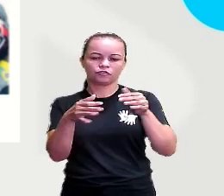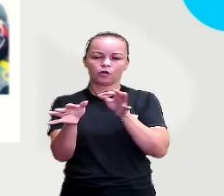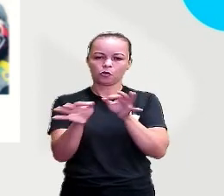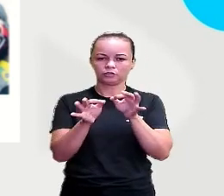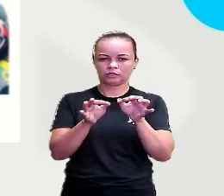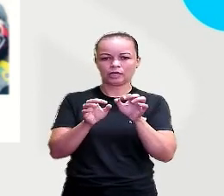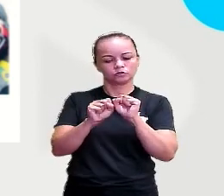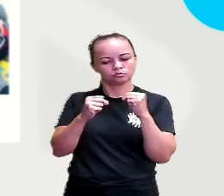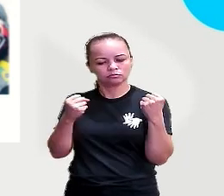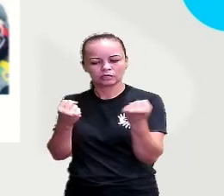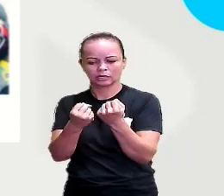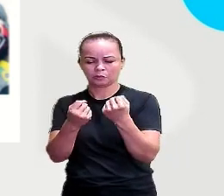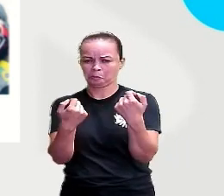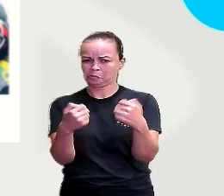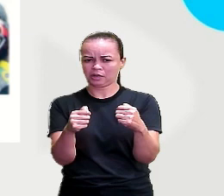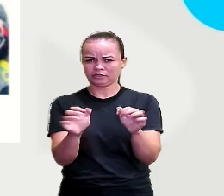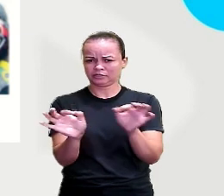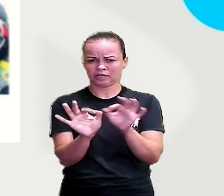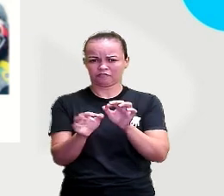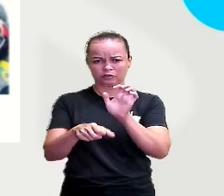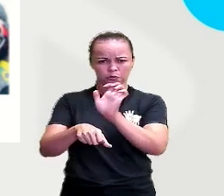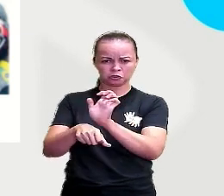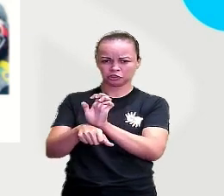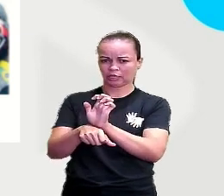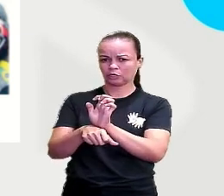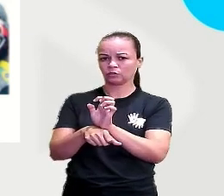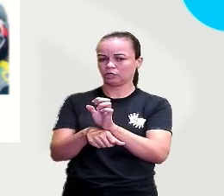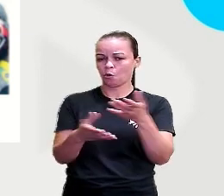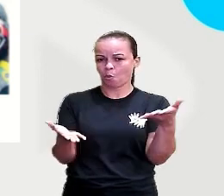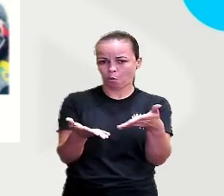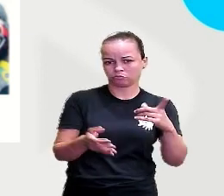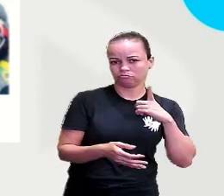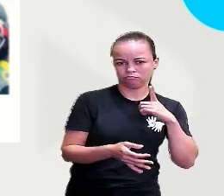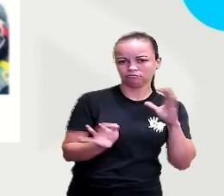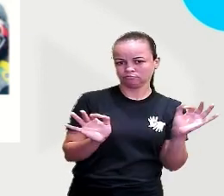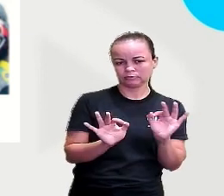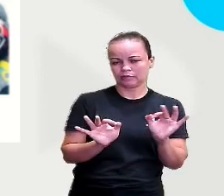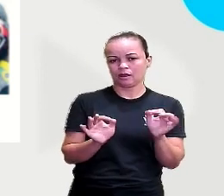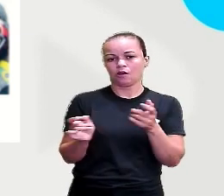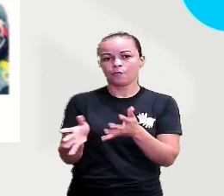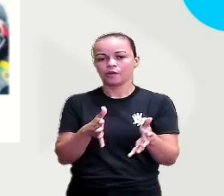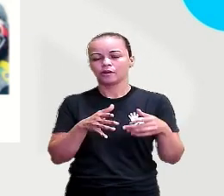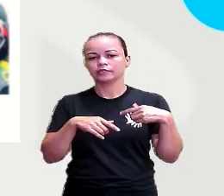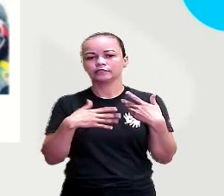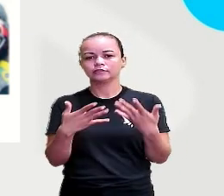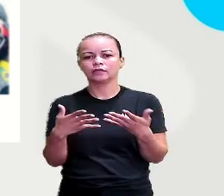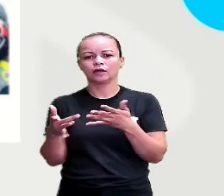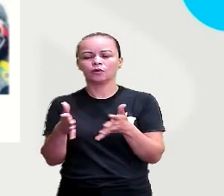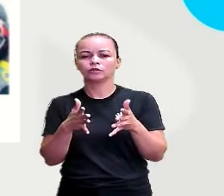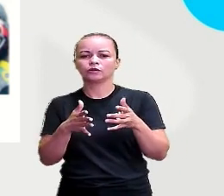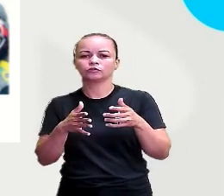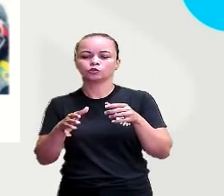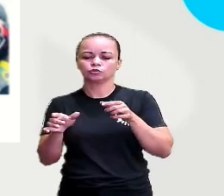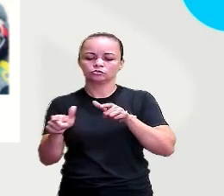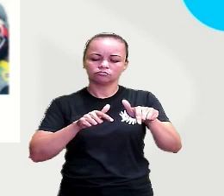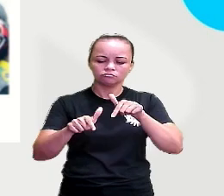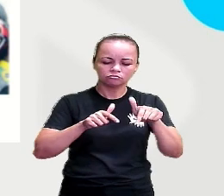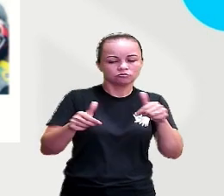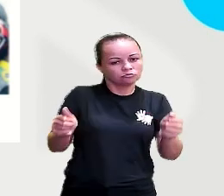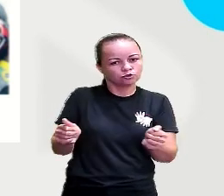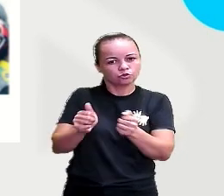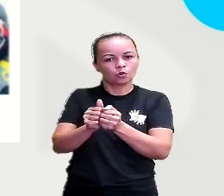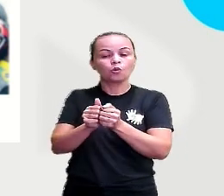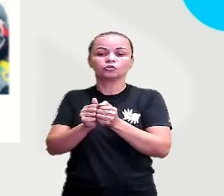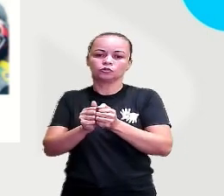sociedade que não precisava de um Estado como o que temos hoje. Todos trabalhavam juntos para a produção de alimentos e dos objetos que